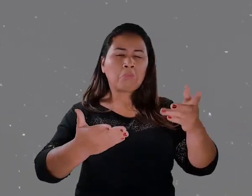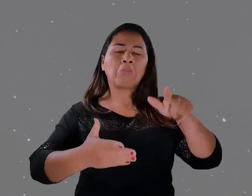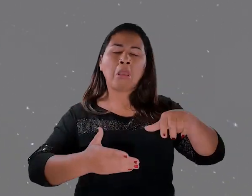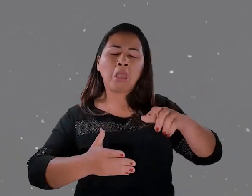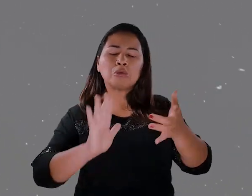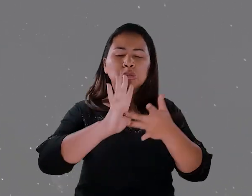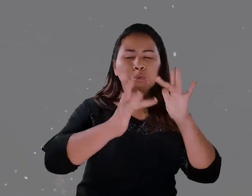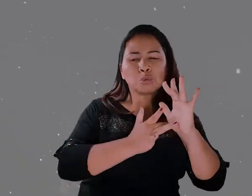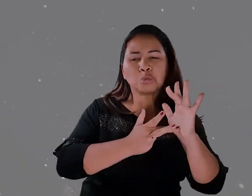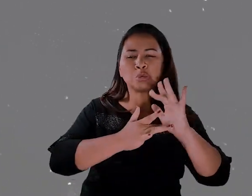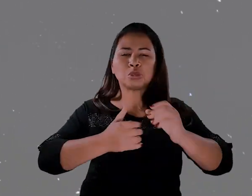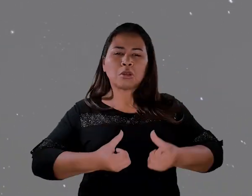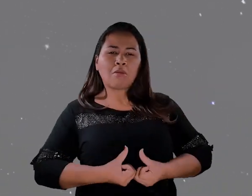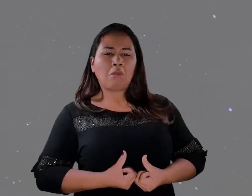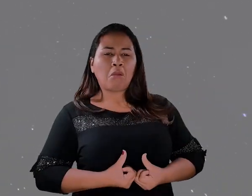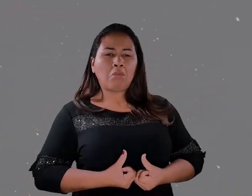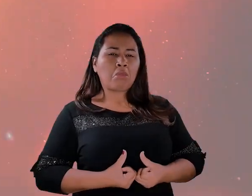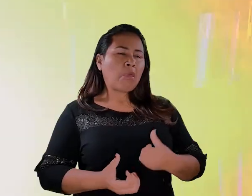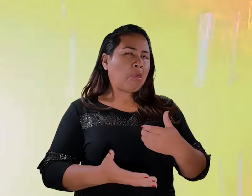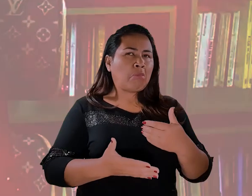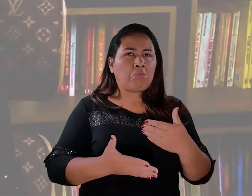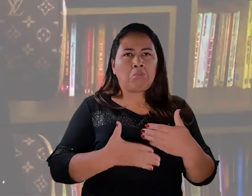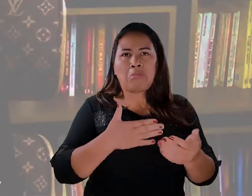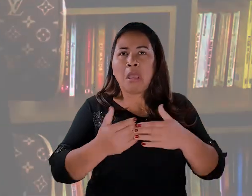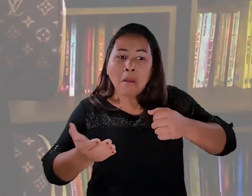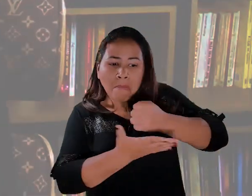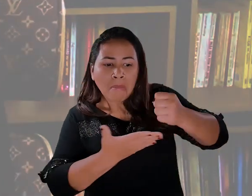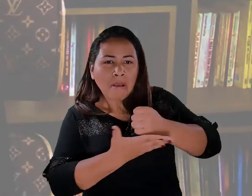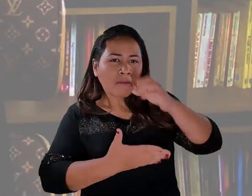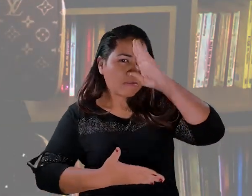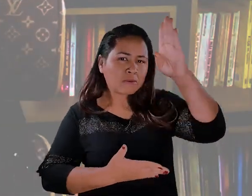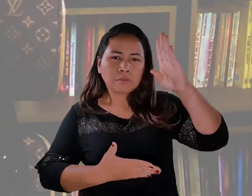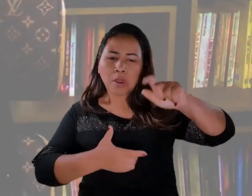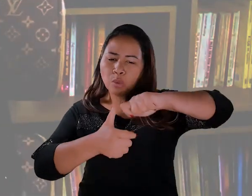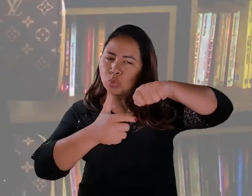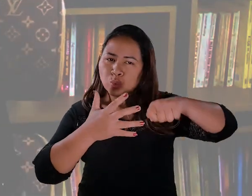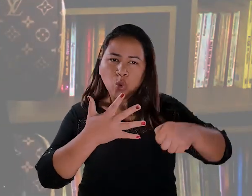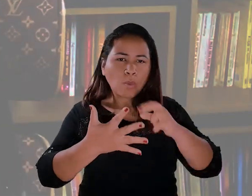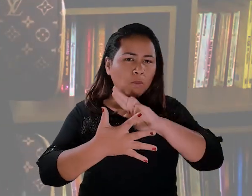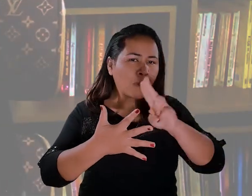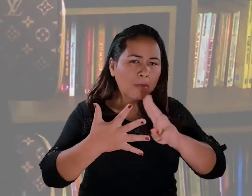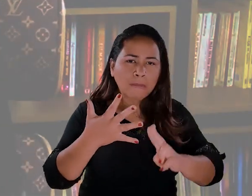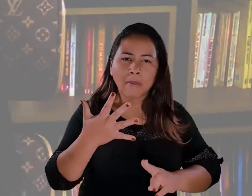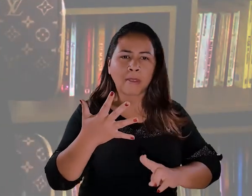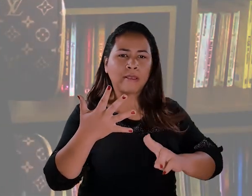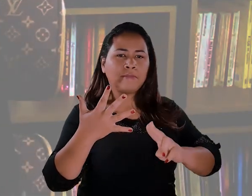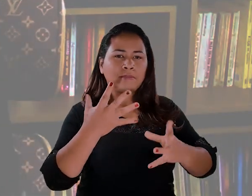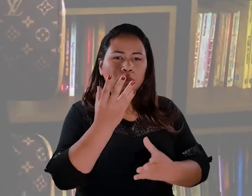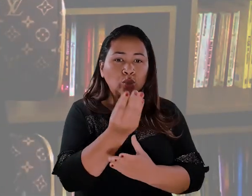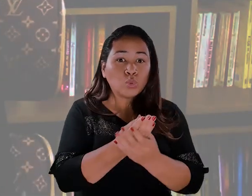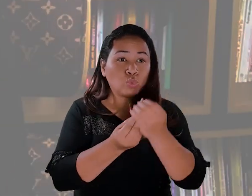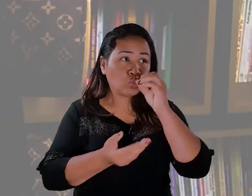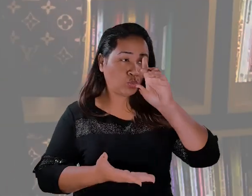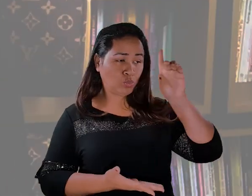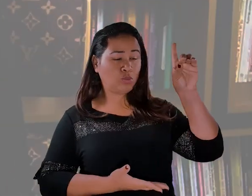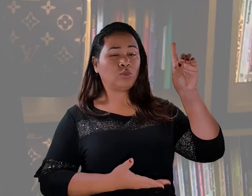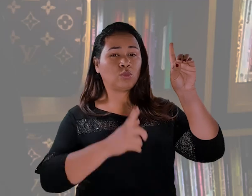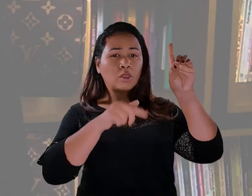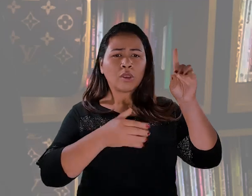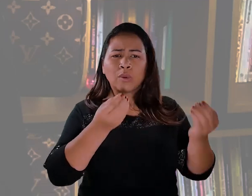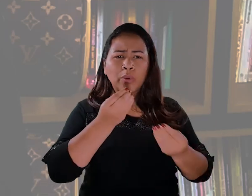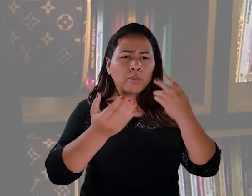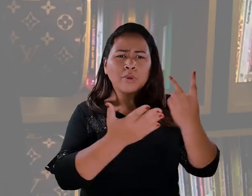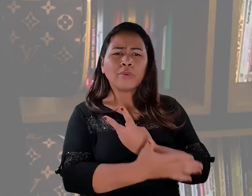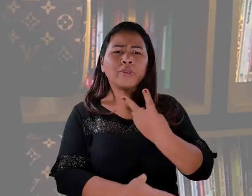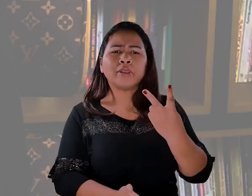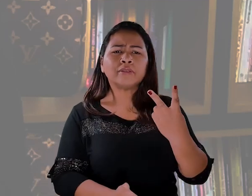Jesus. É a fonte criadora. É a fonte criadora de tudo. E essa engrenagem funciona através do quê? Através do